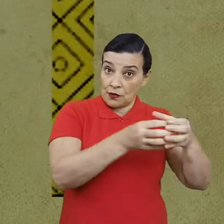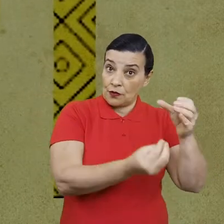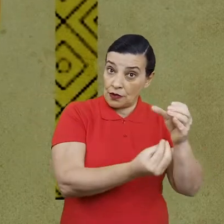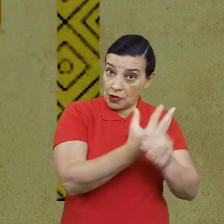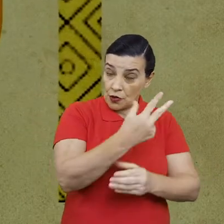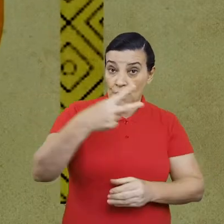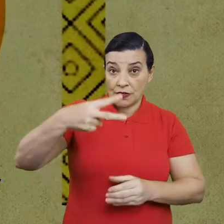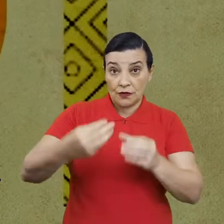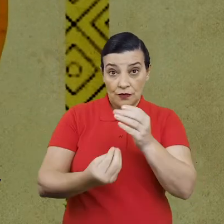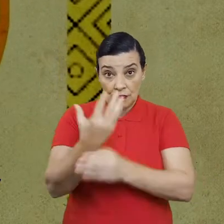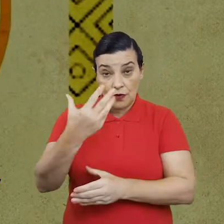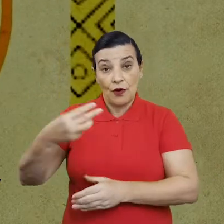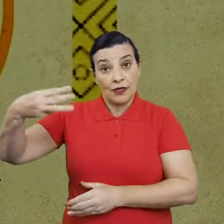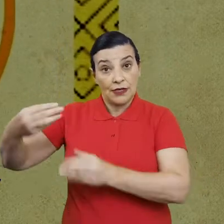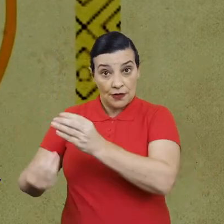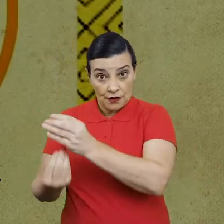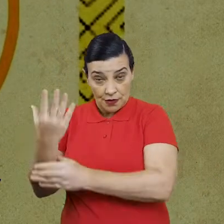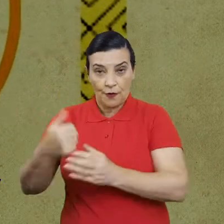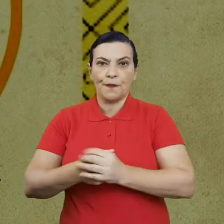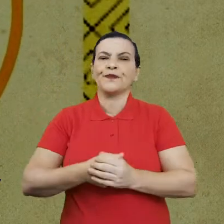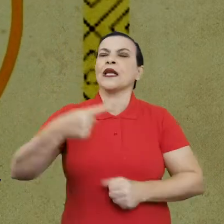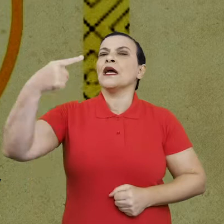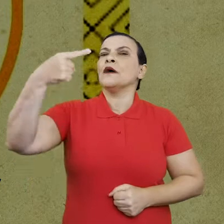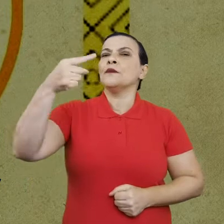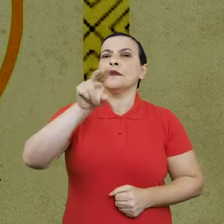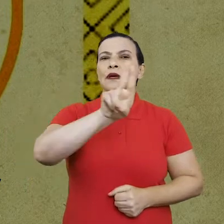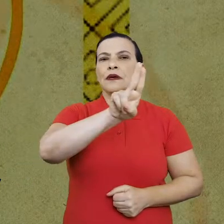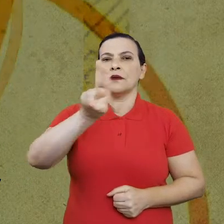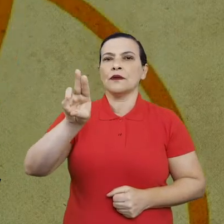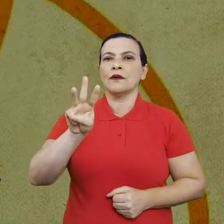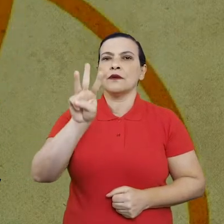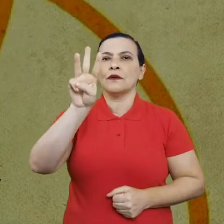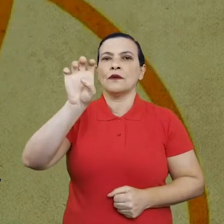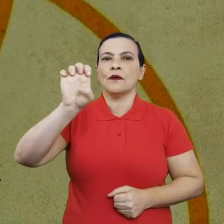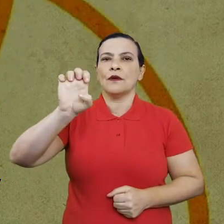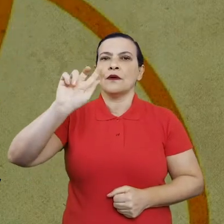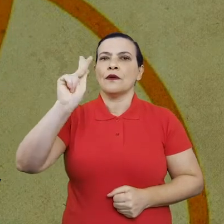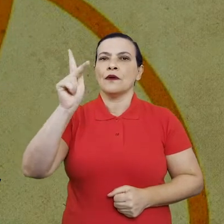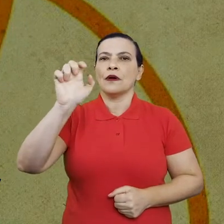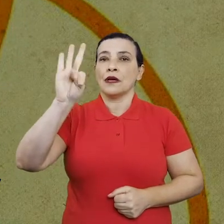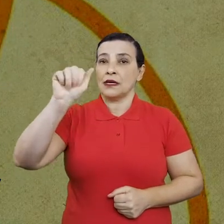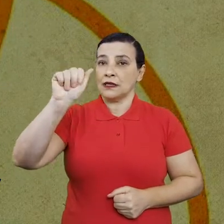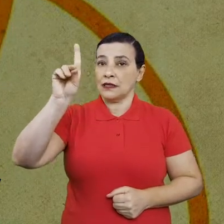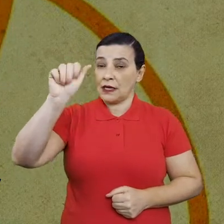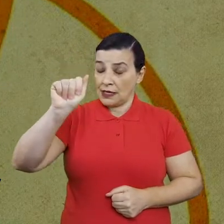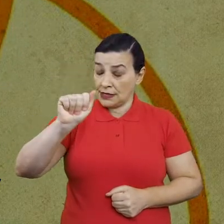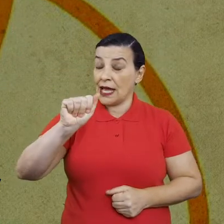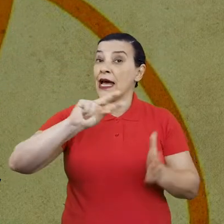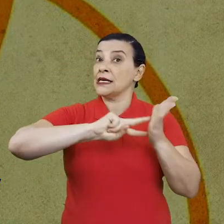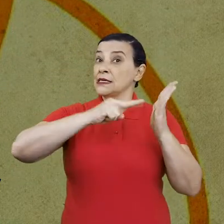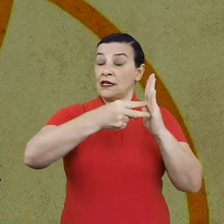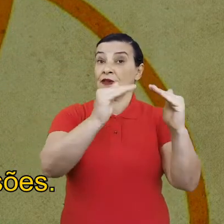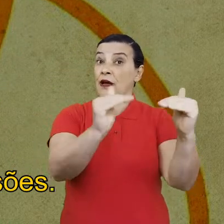surgiram. O primeiro desses ancestrais, chamado Vertadã, é considerado como o